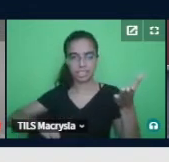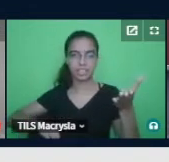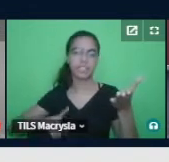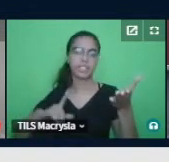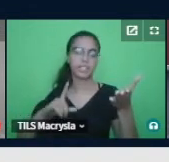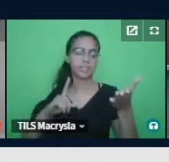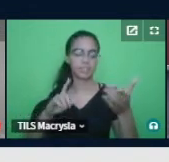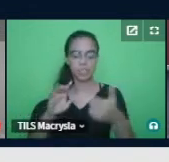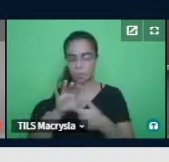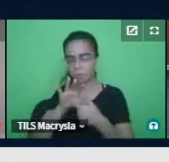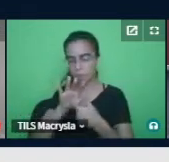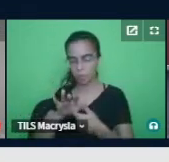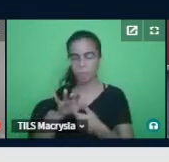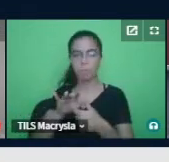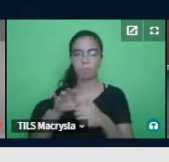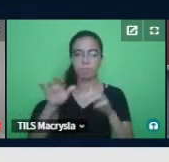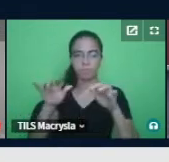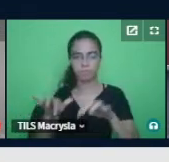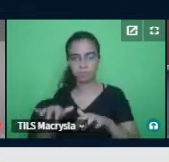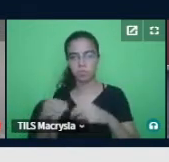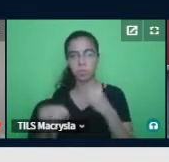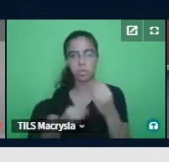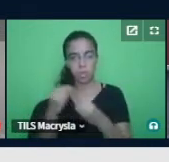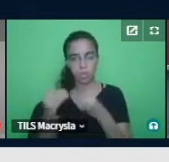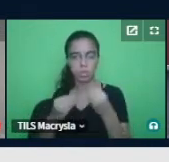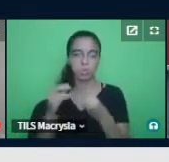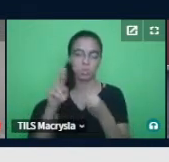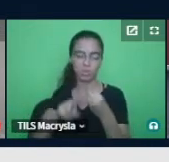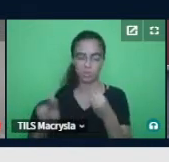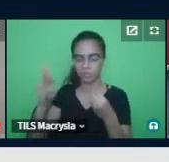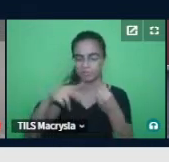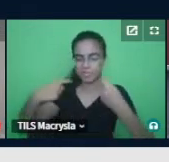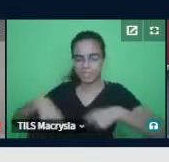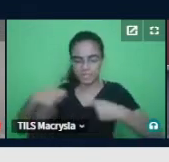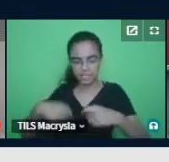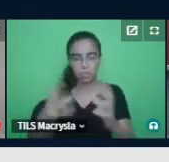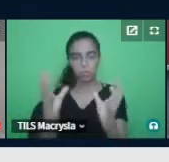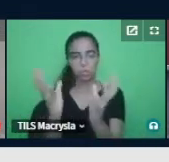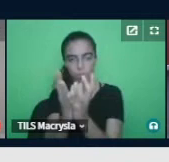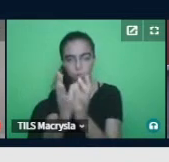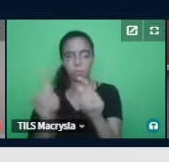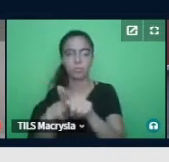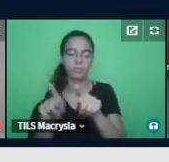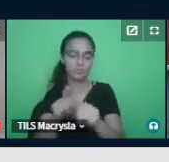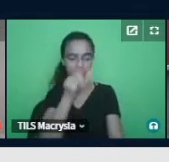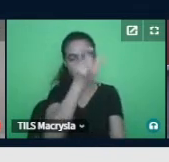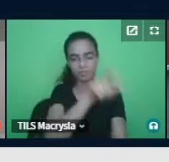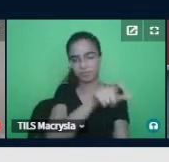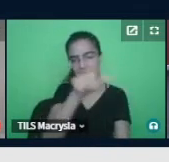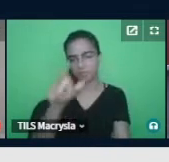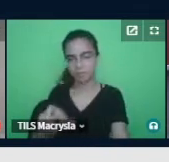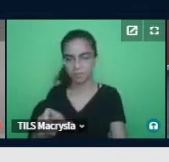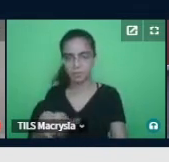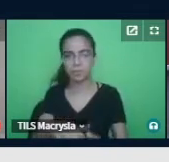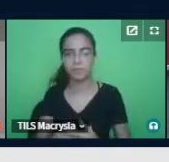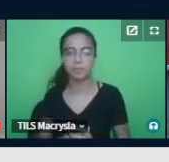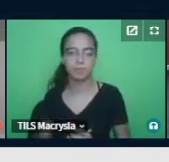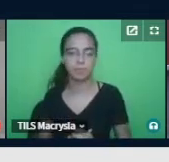da turma e da BIA. Aqui foram algumas das atividades propostas, tá?